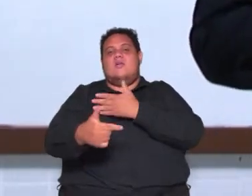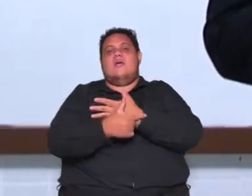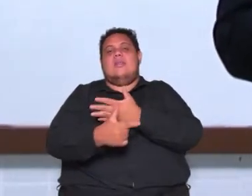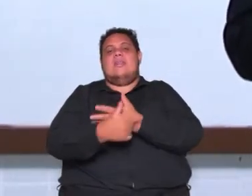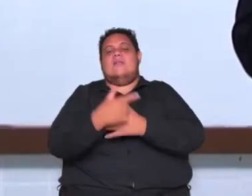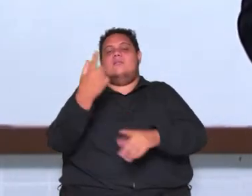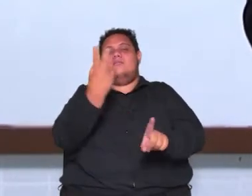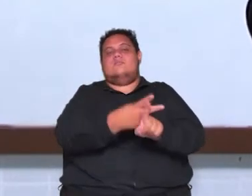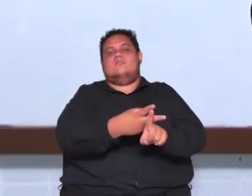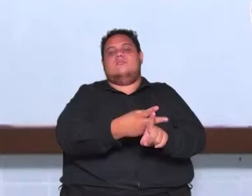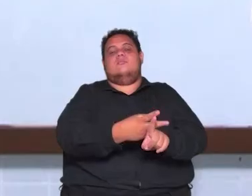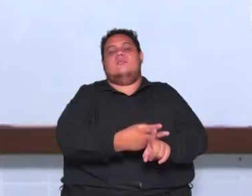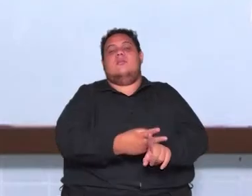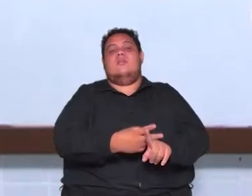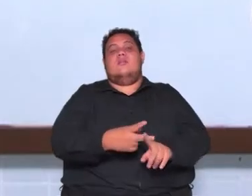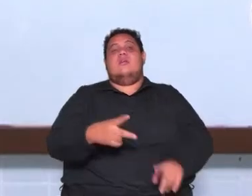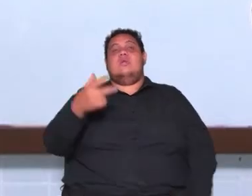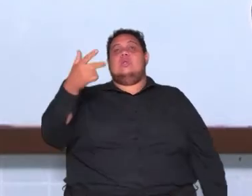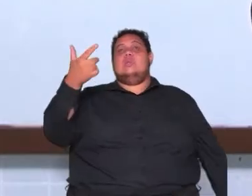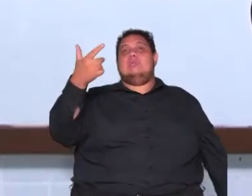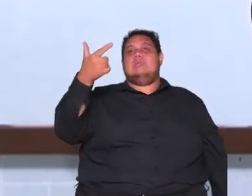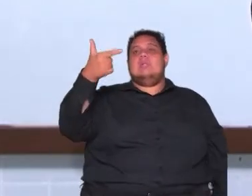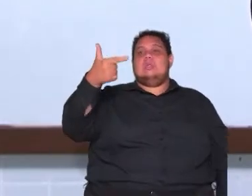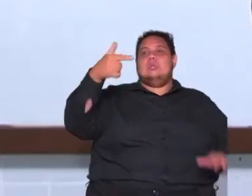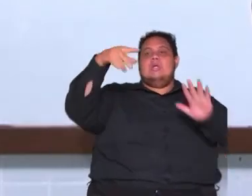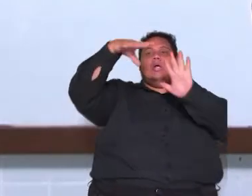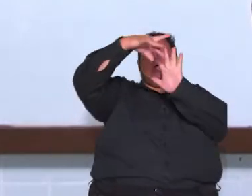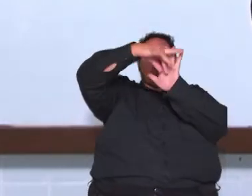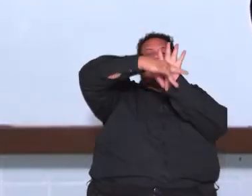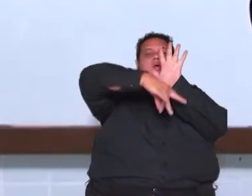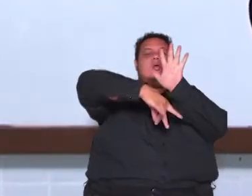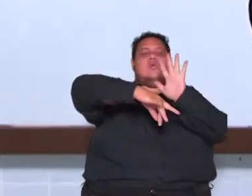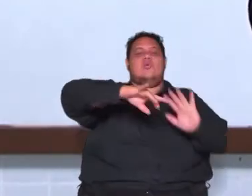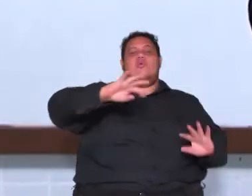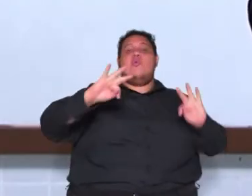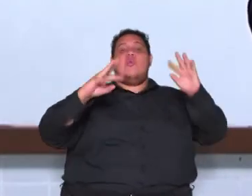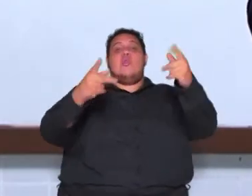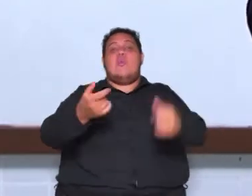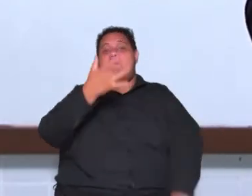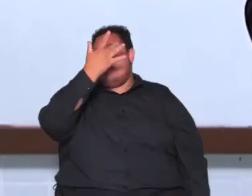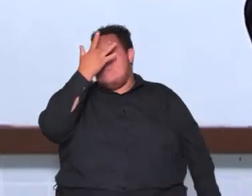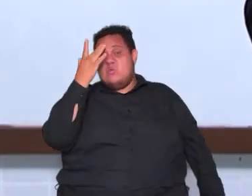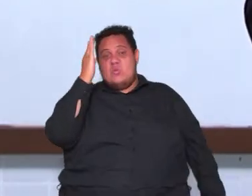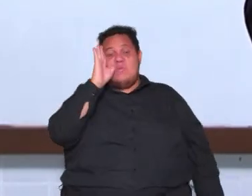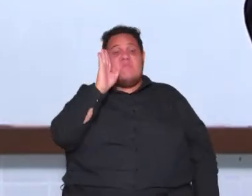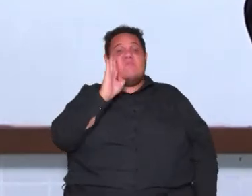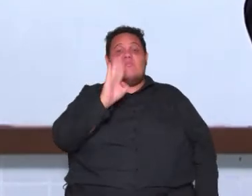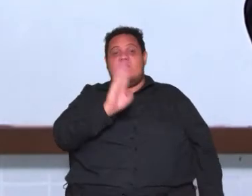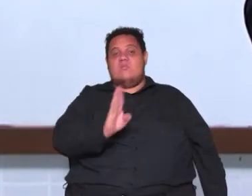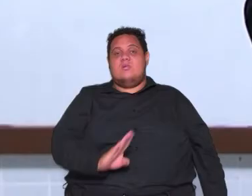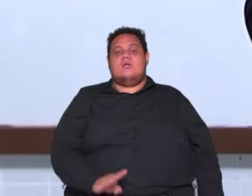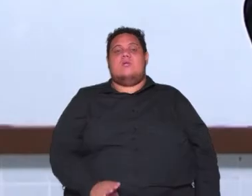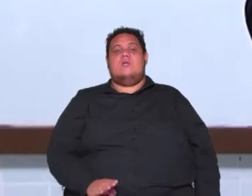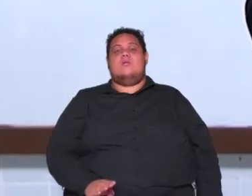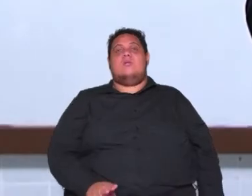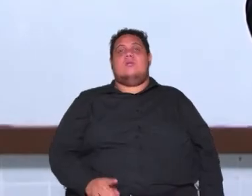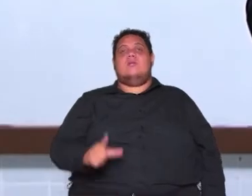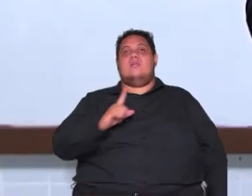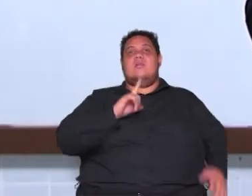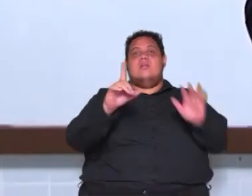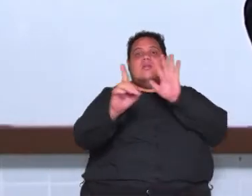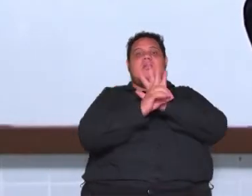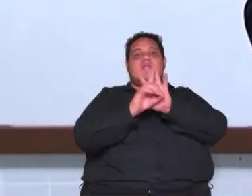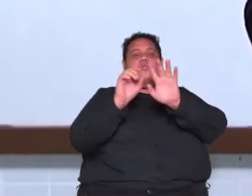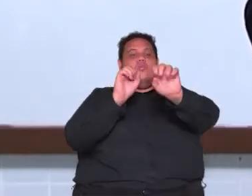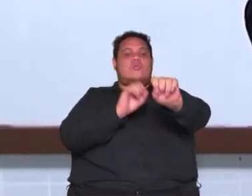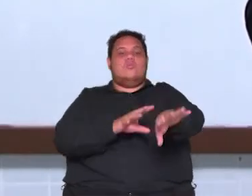assim segundo a constituição todo mundo todo brasileiro tem direito